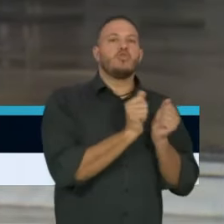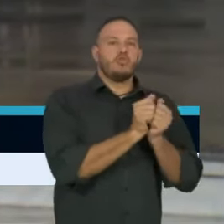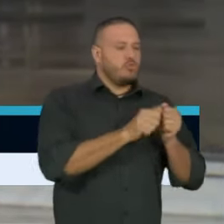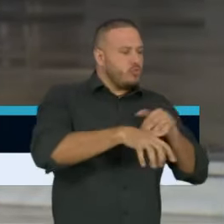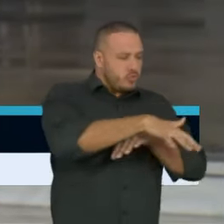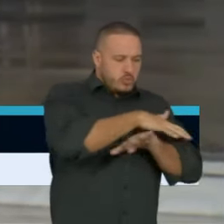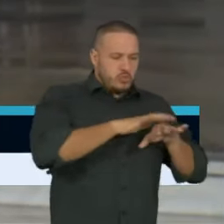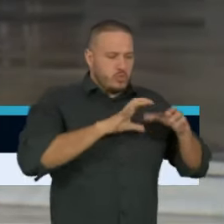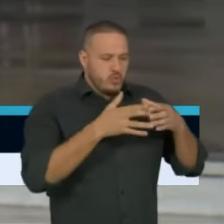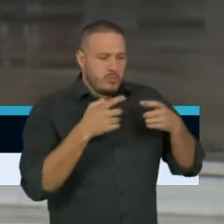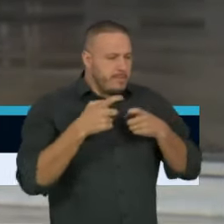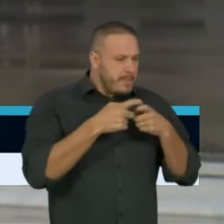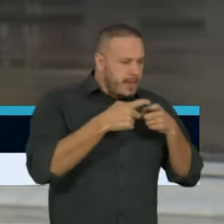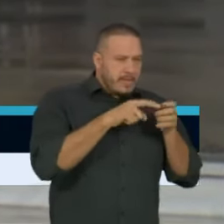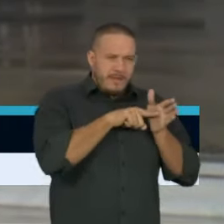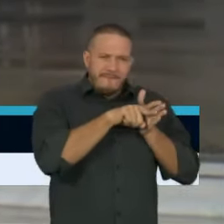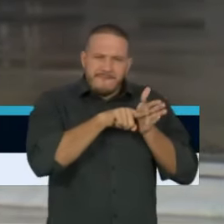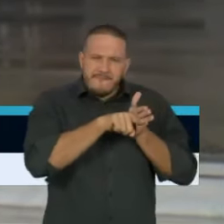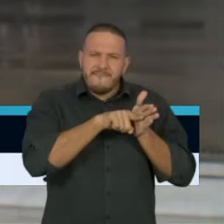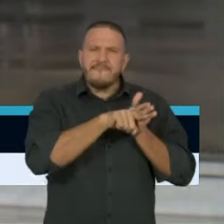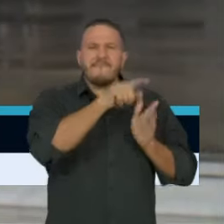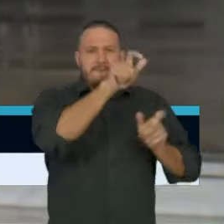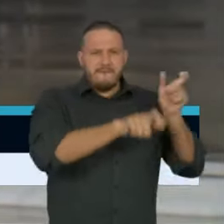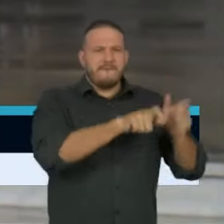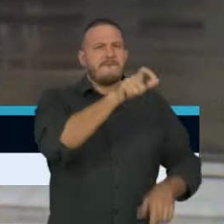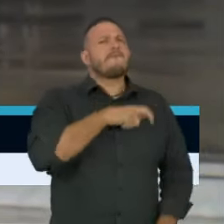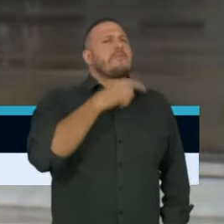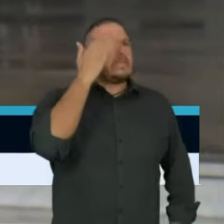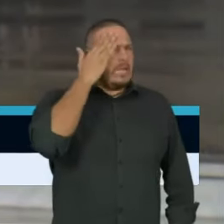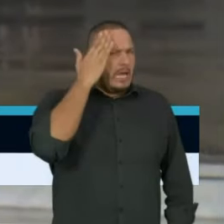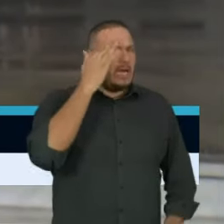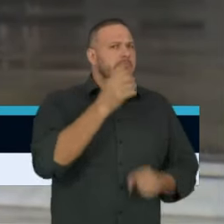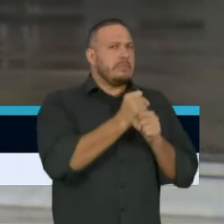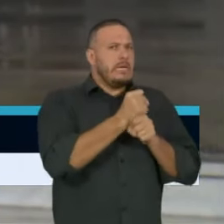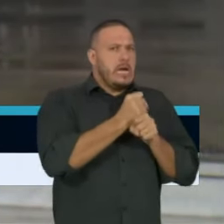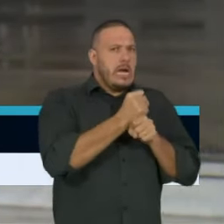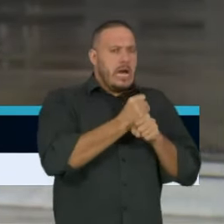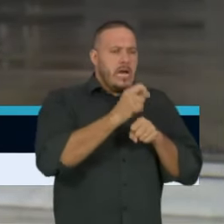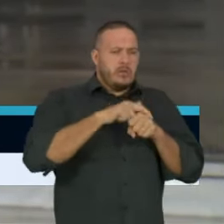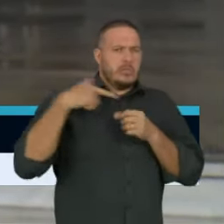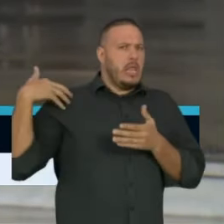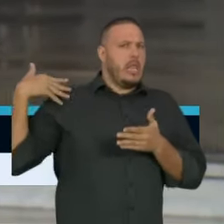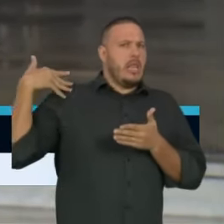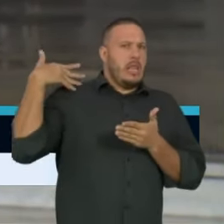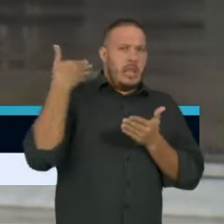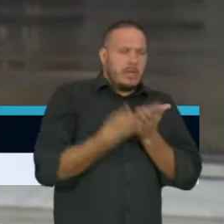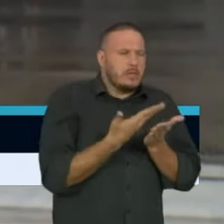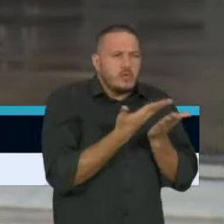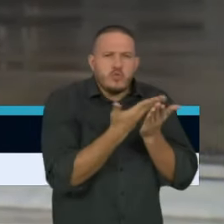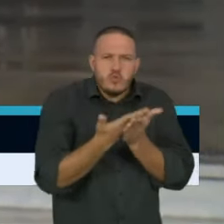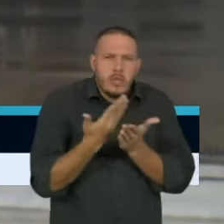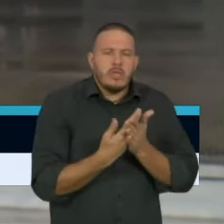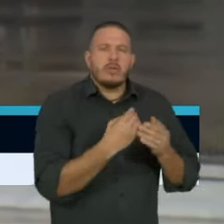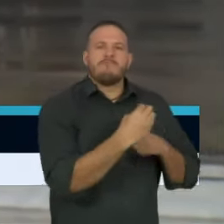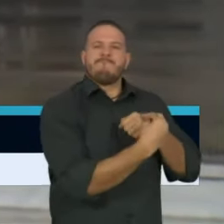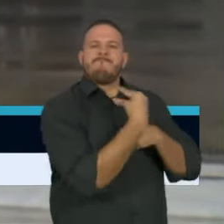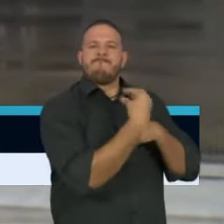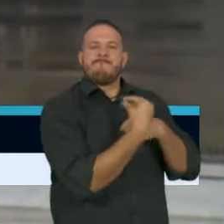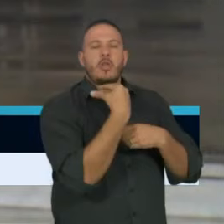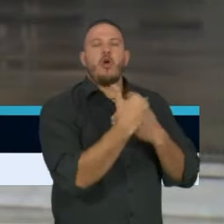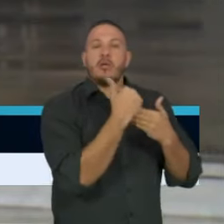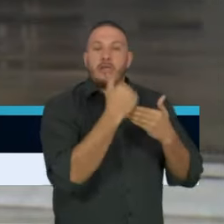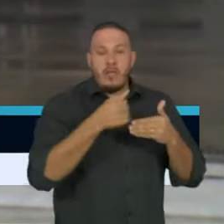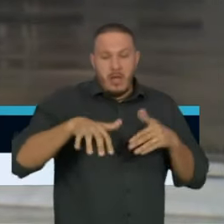lado da recomendação das pessoas que estudaram a vida inteira para poder orientar tanto a Prefeitura quanto